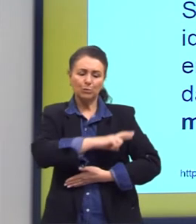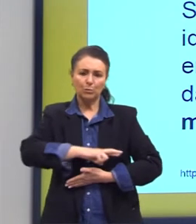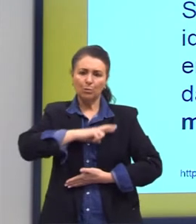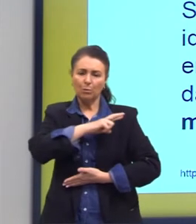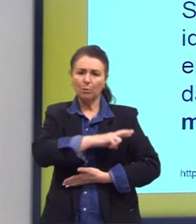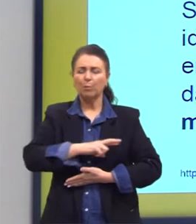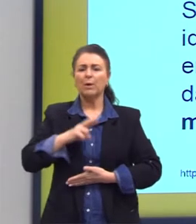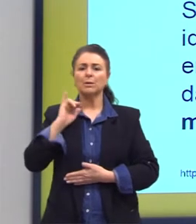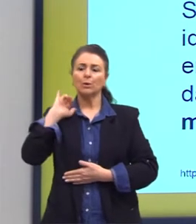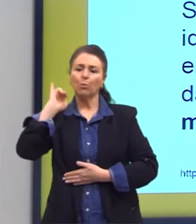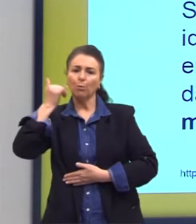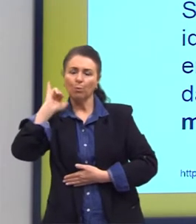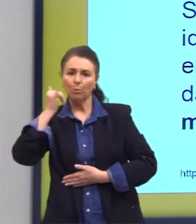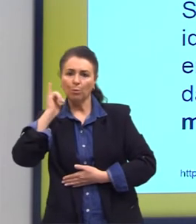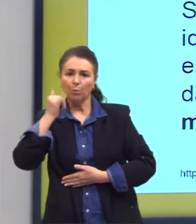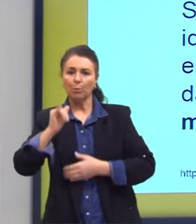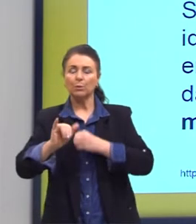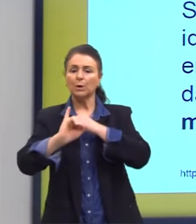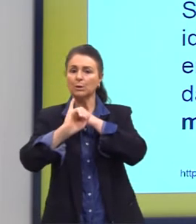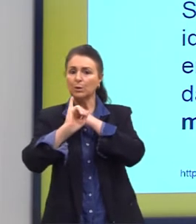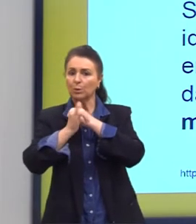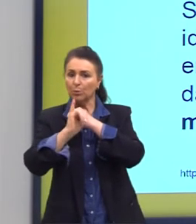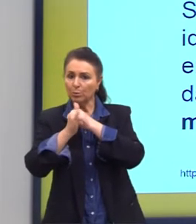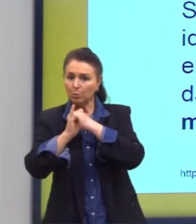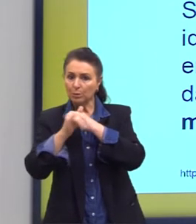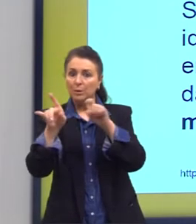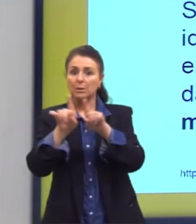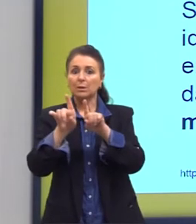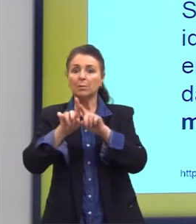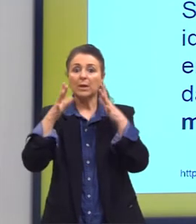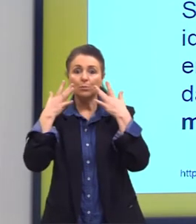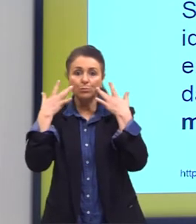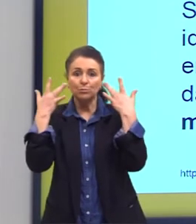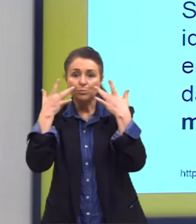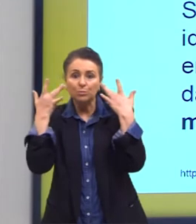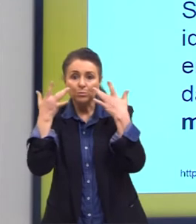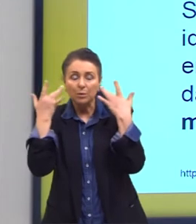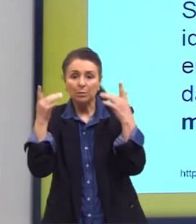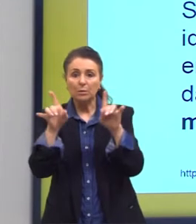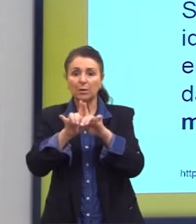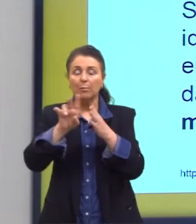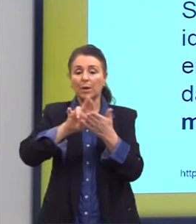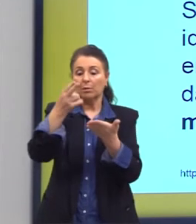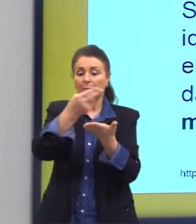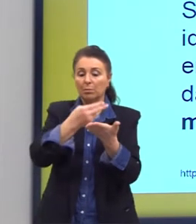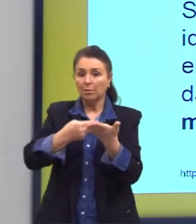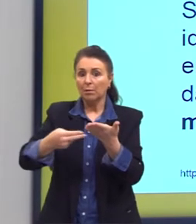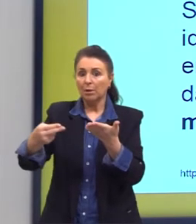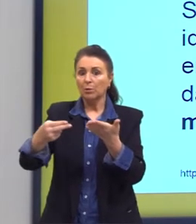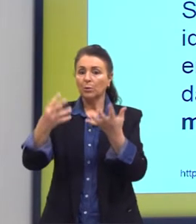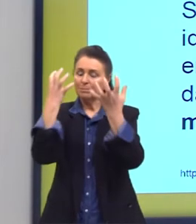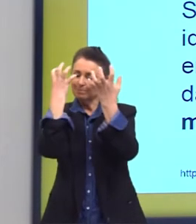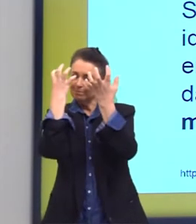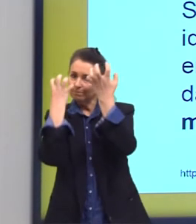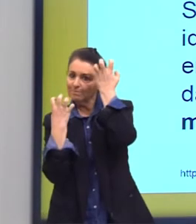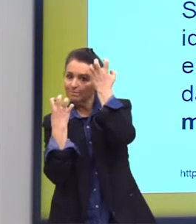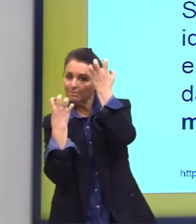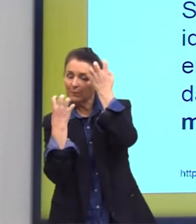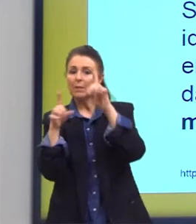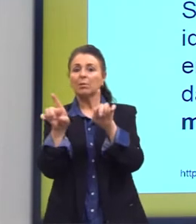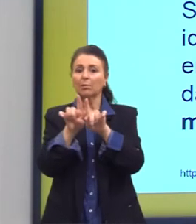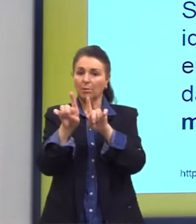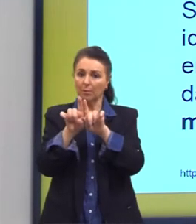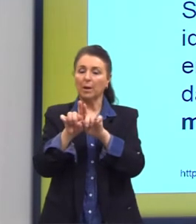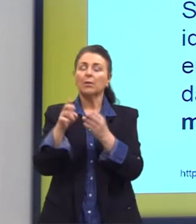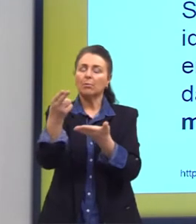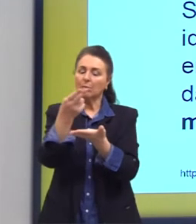contos, crônicas e peças teatrais. Além de ter sido desenhista e caricaturista. Isso foi muito importante, porque ele